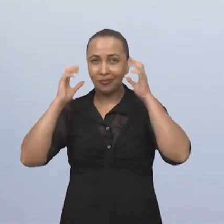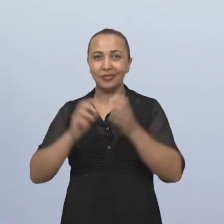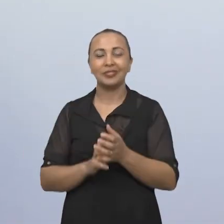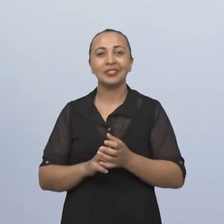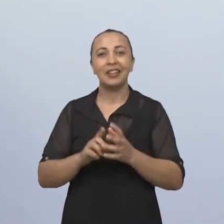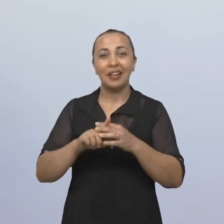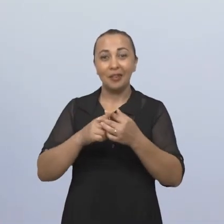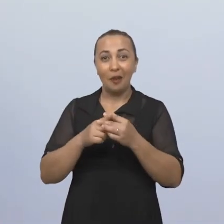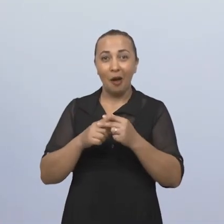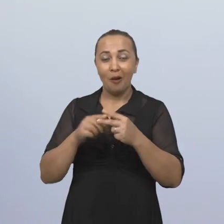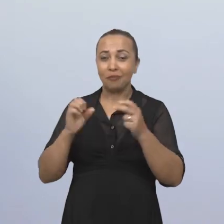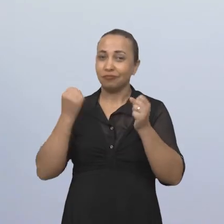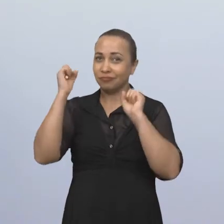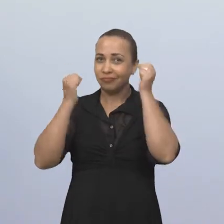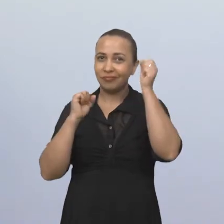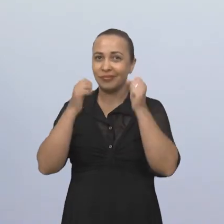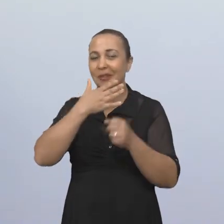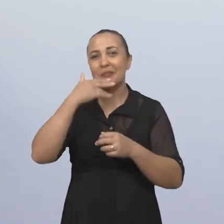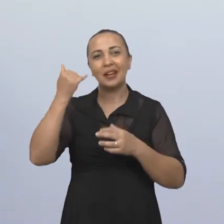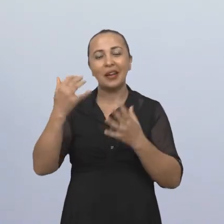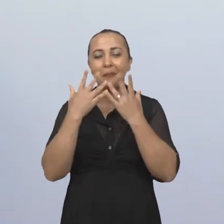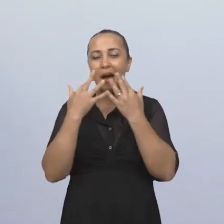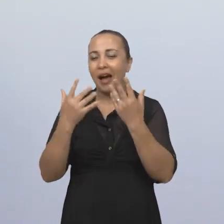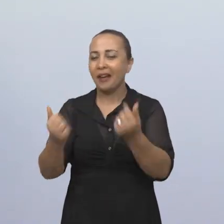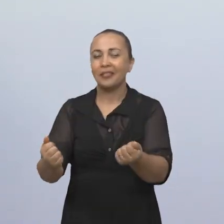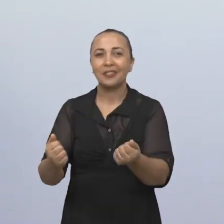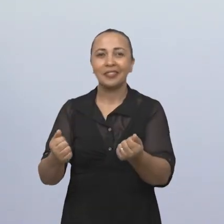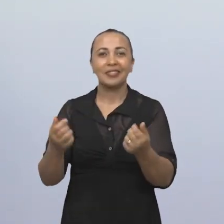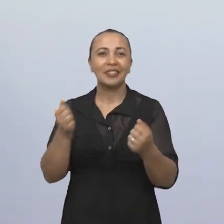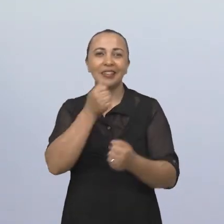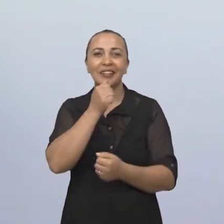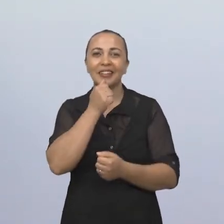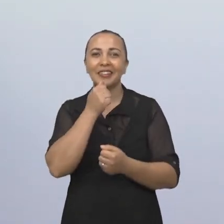essa ferramenta maravilhosa que ainda é a grande